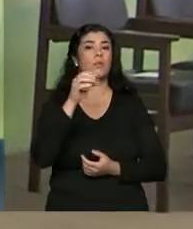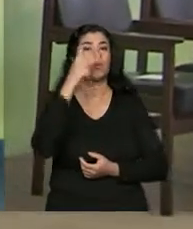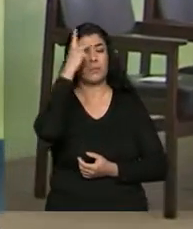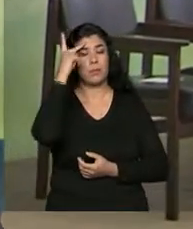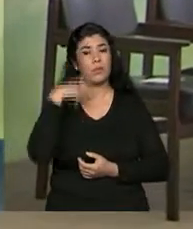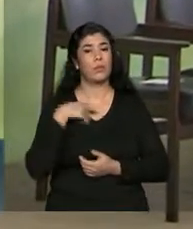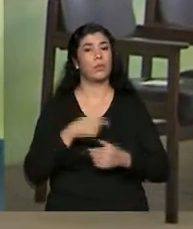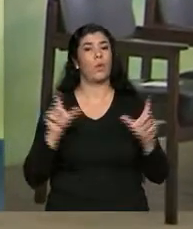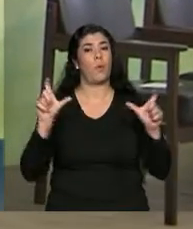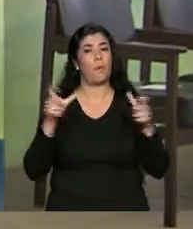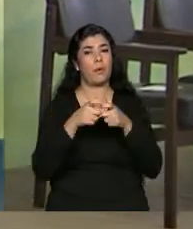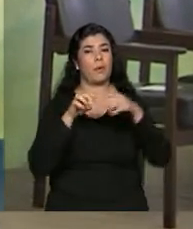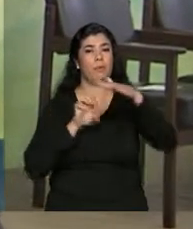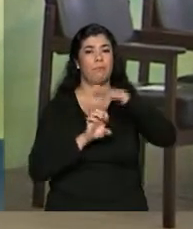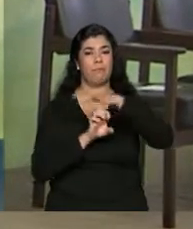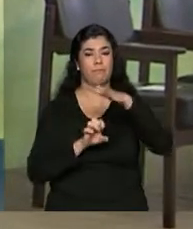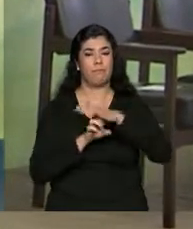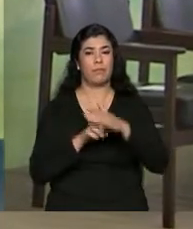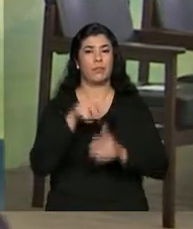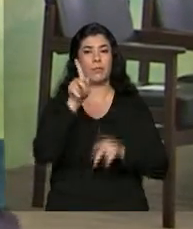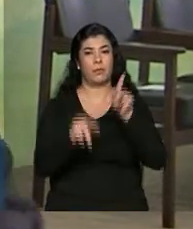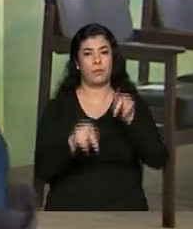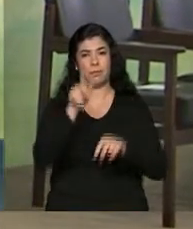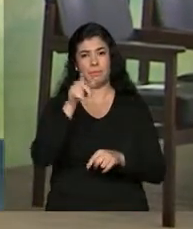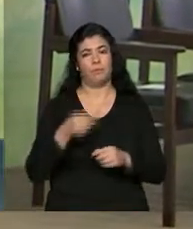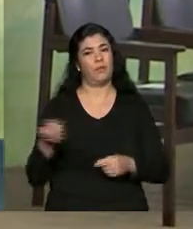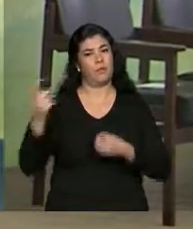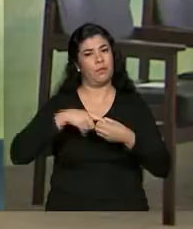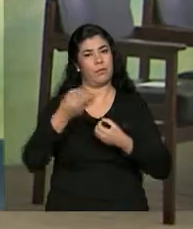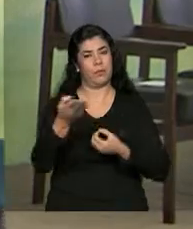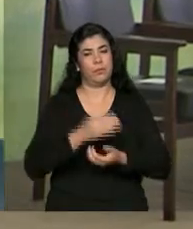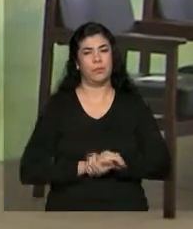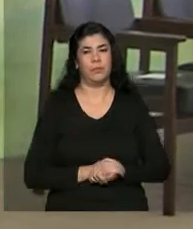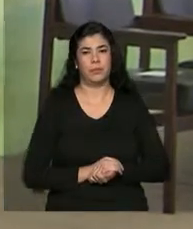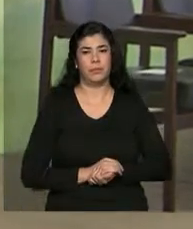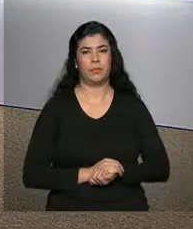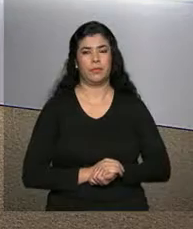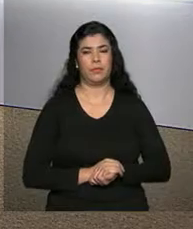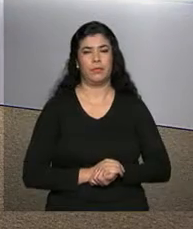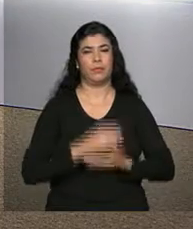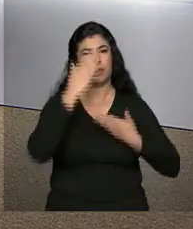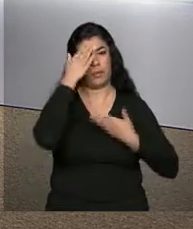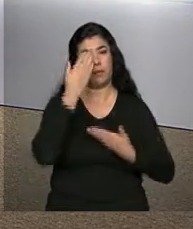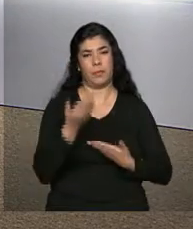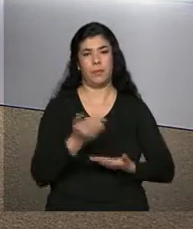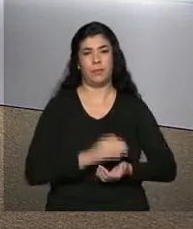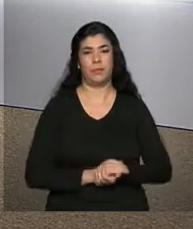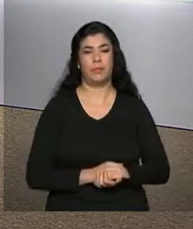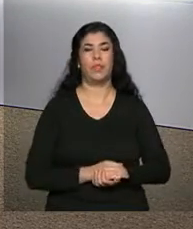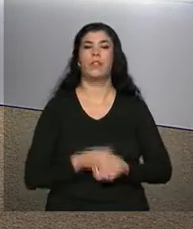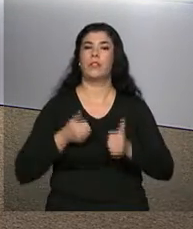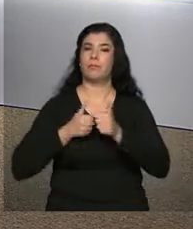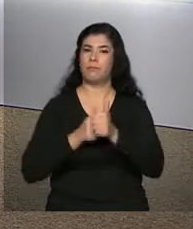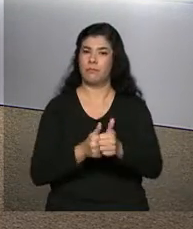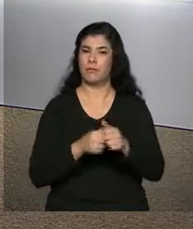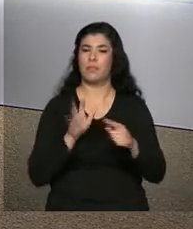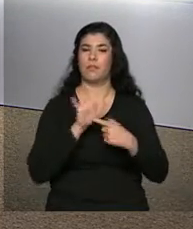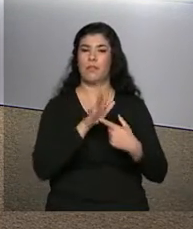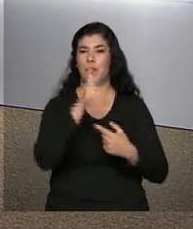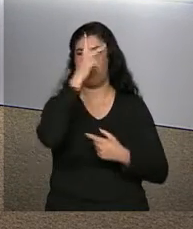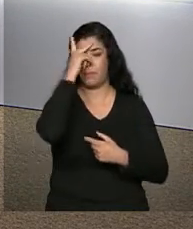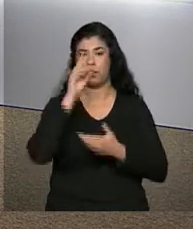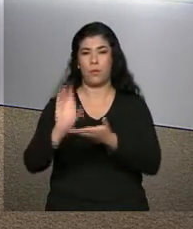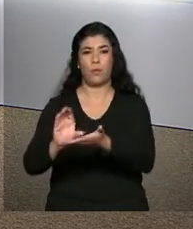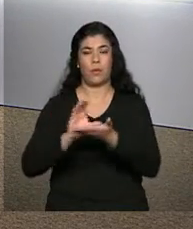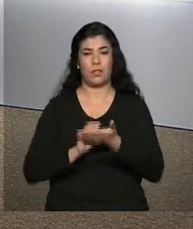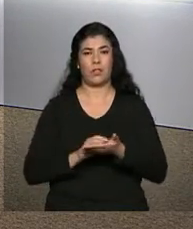microempreendedores individuais. Voltamos com você, Daniele. Obrigada, Luana. E a seguir, beneficiários do